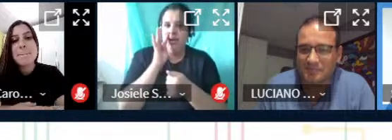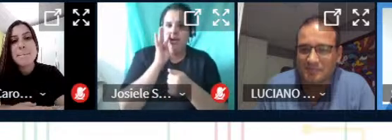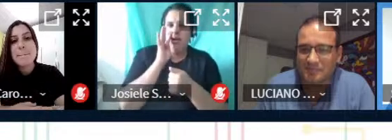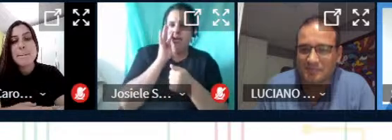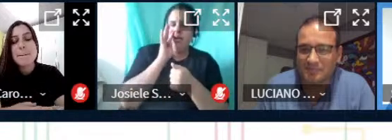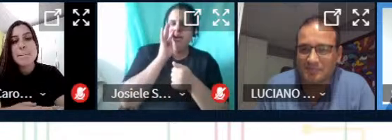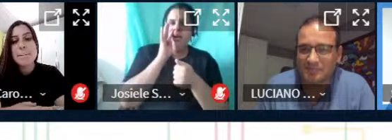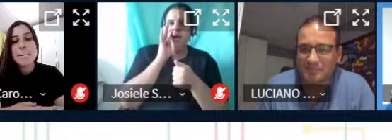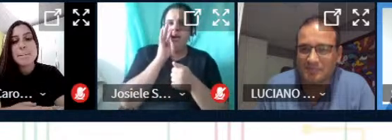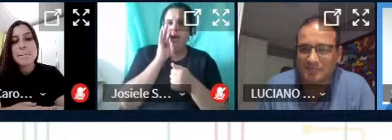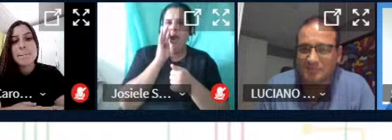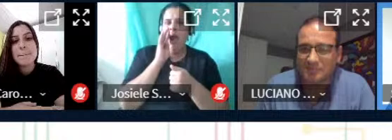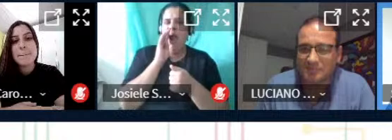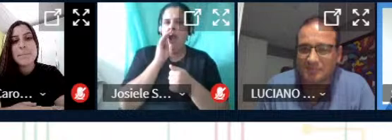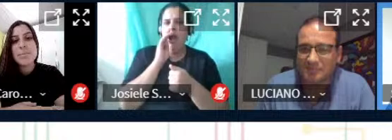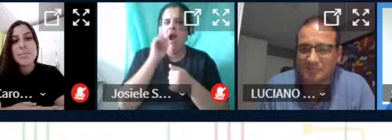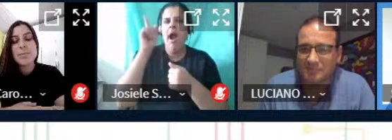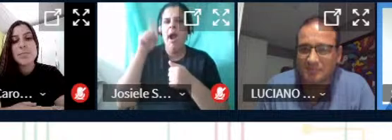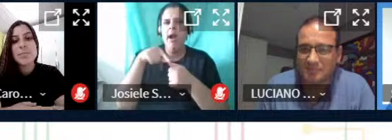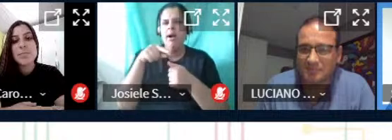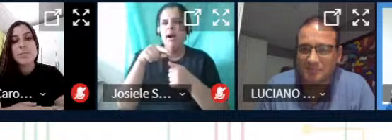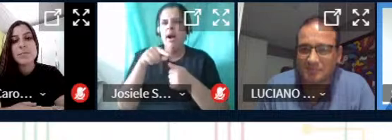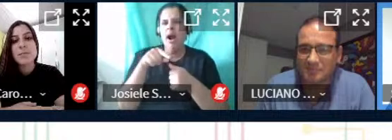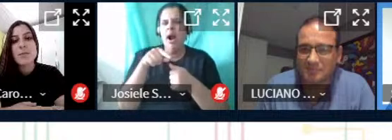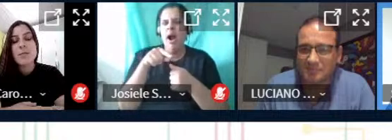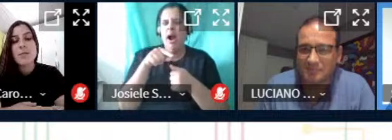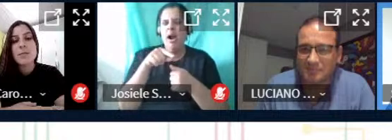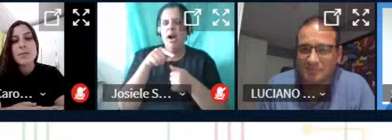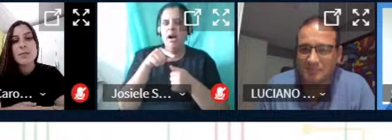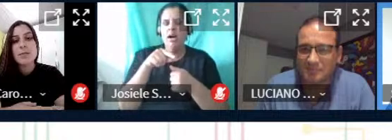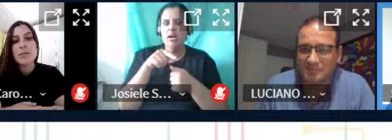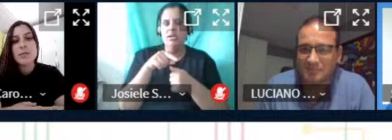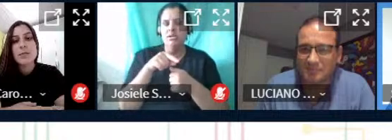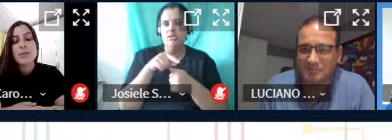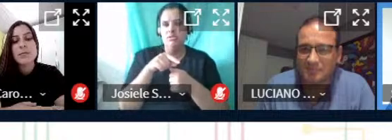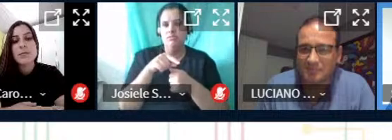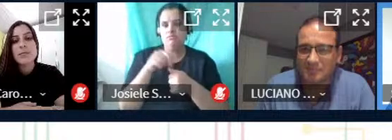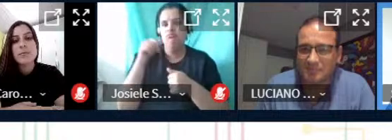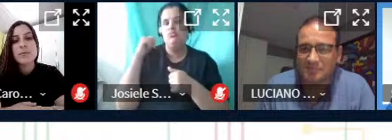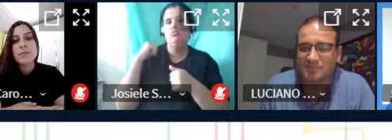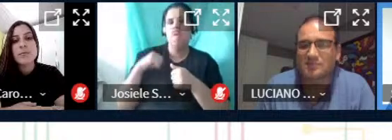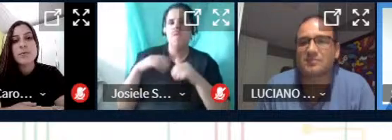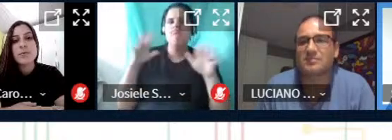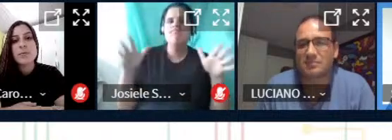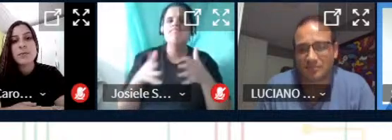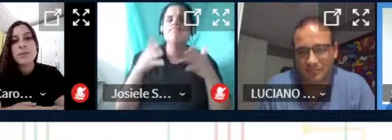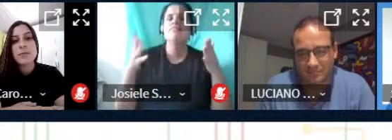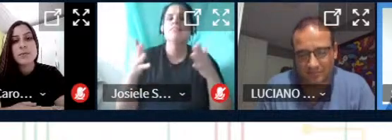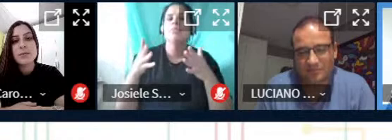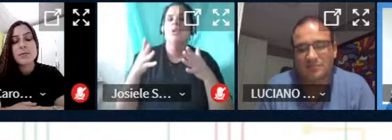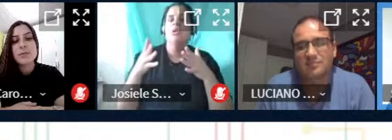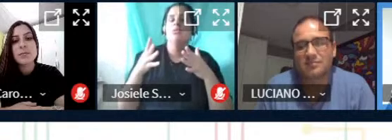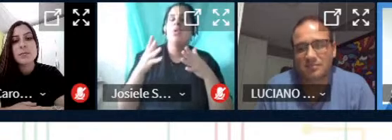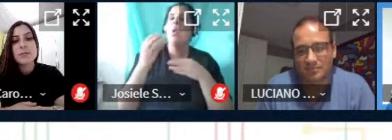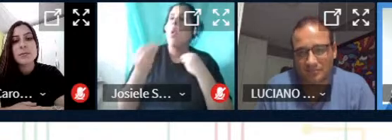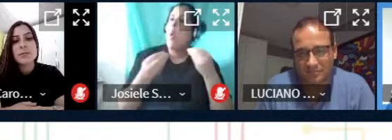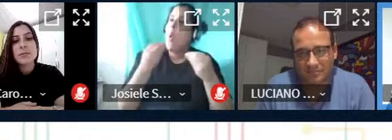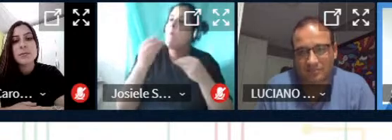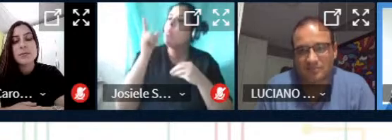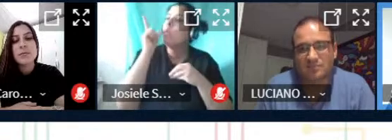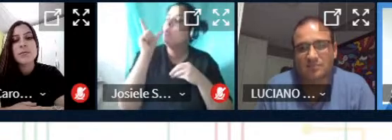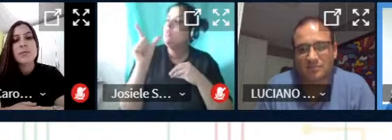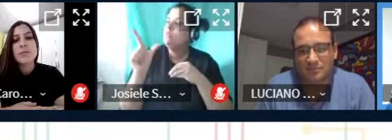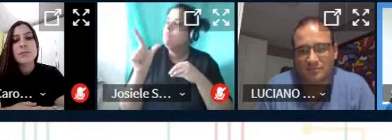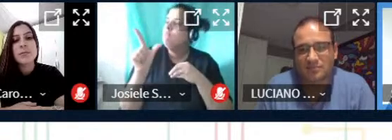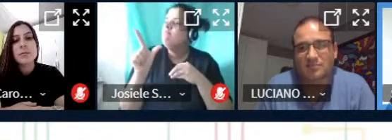é a propriação eu acho que apropriação dos bolsistas assim da maneira que eles se apropriaram de